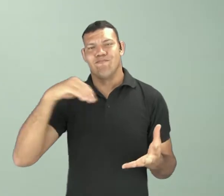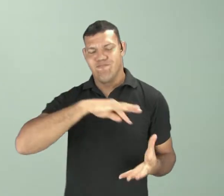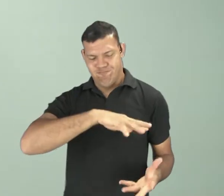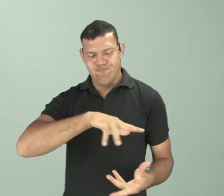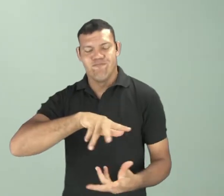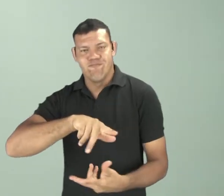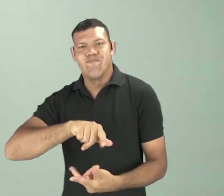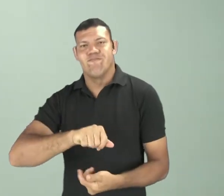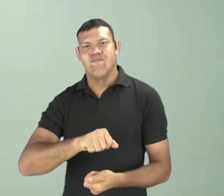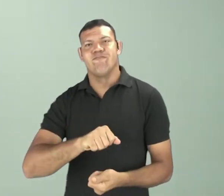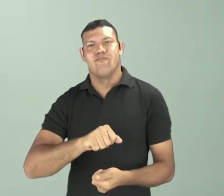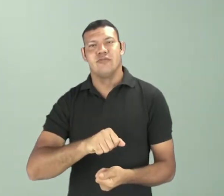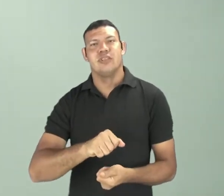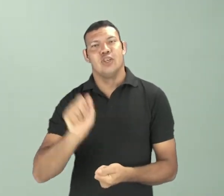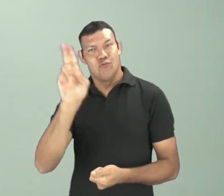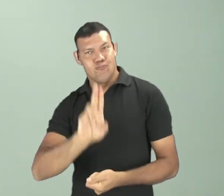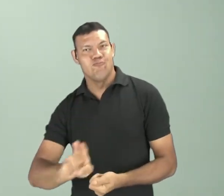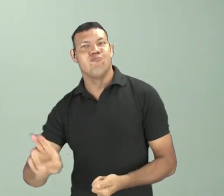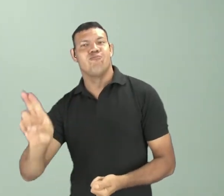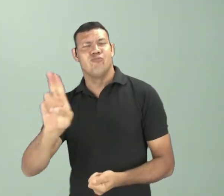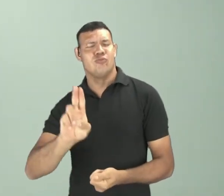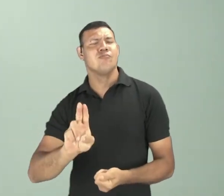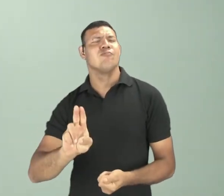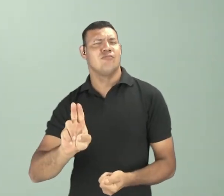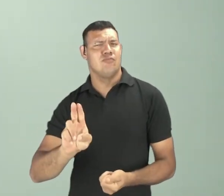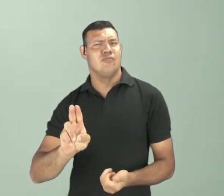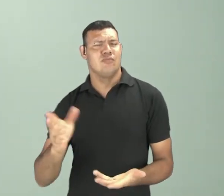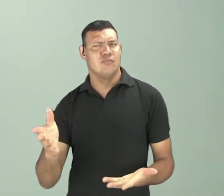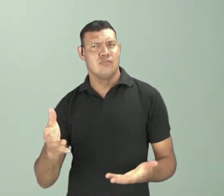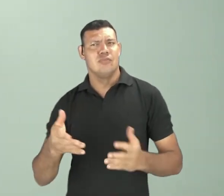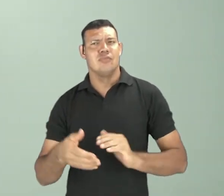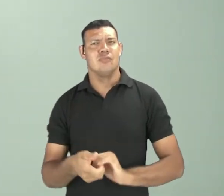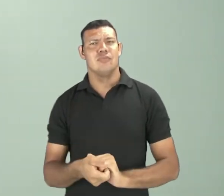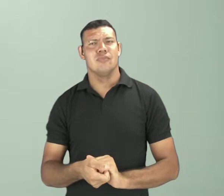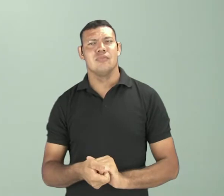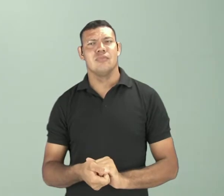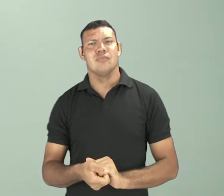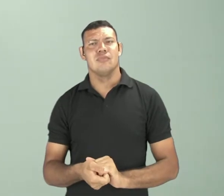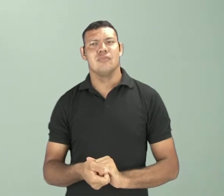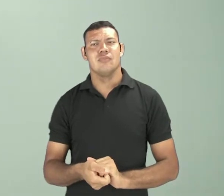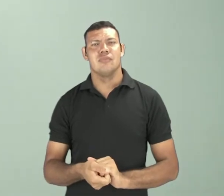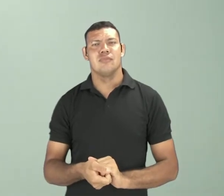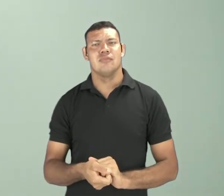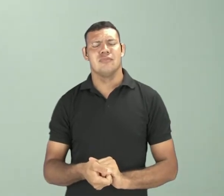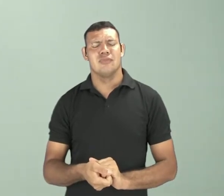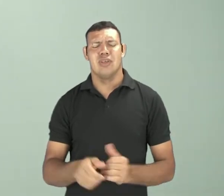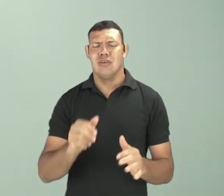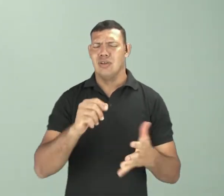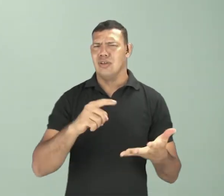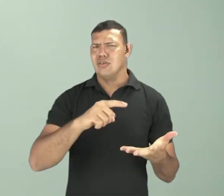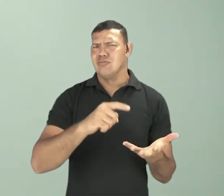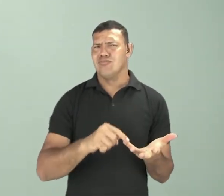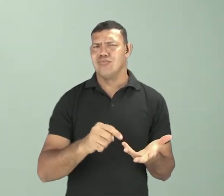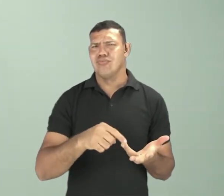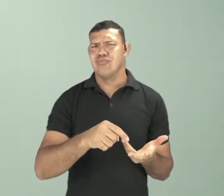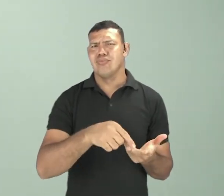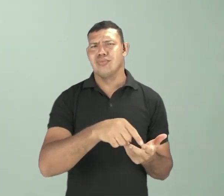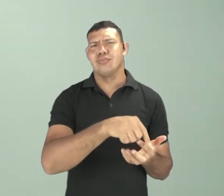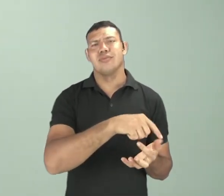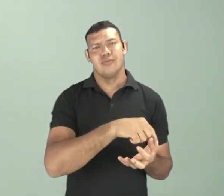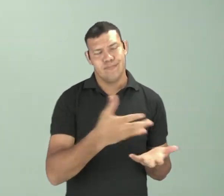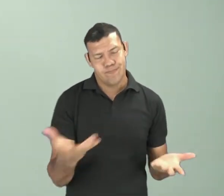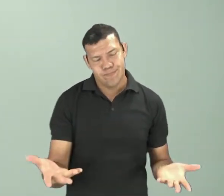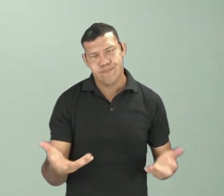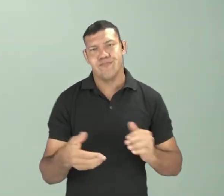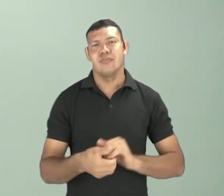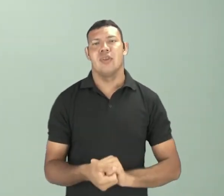planeta, que é usada para os diversos fenômenos naturais que existem em nosso